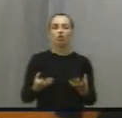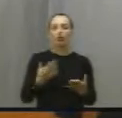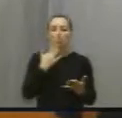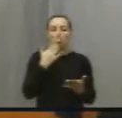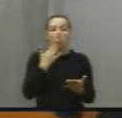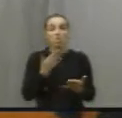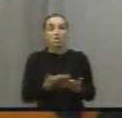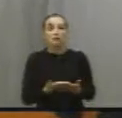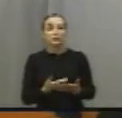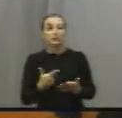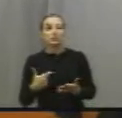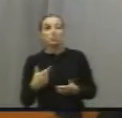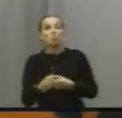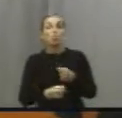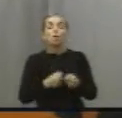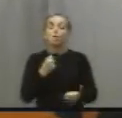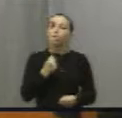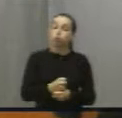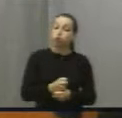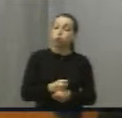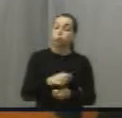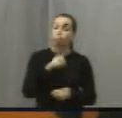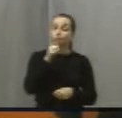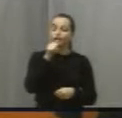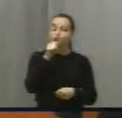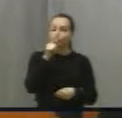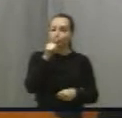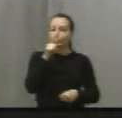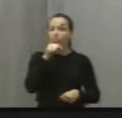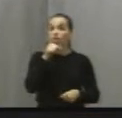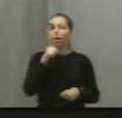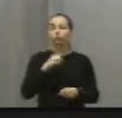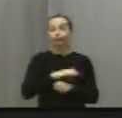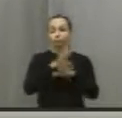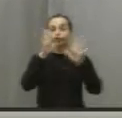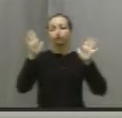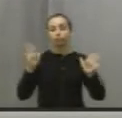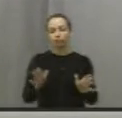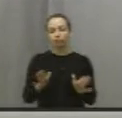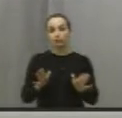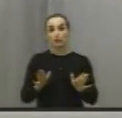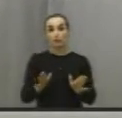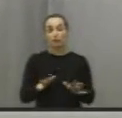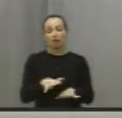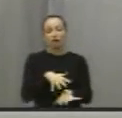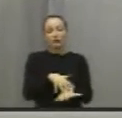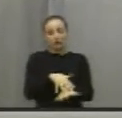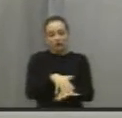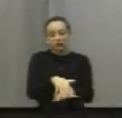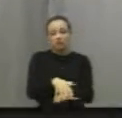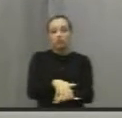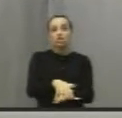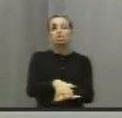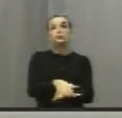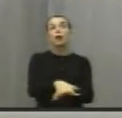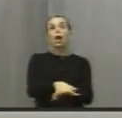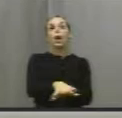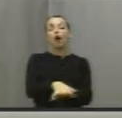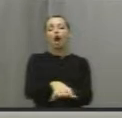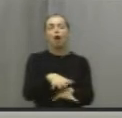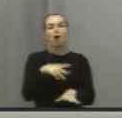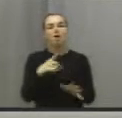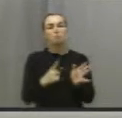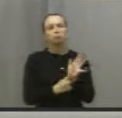pedido e não tem um bebedouro aqui para beber água, então isso aí deixar bem claro. E sobre esse asfalto aí, eu também fiz várias indicações,